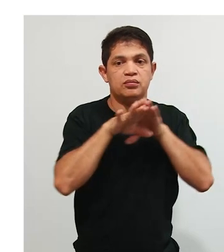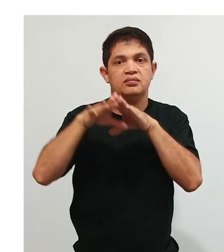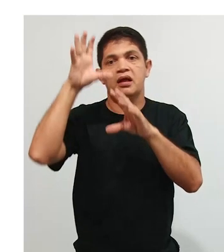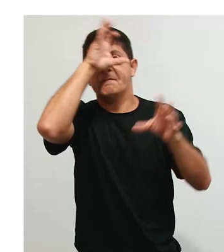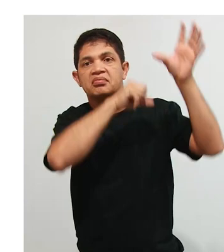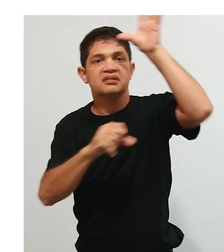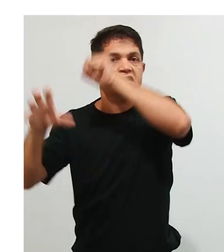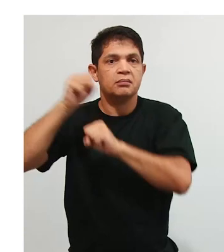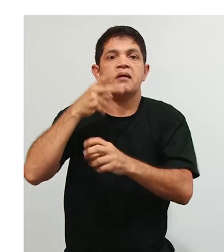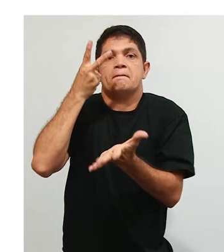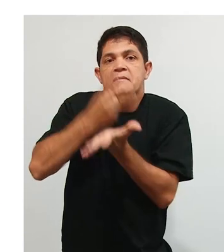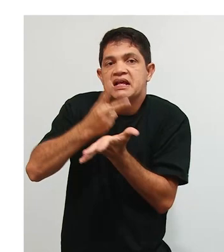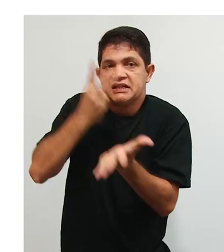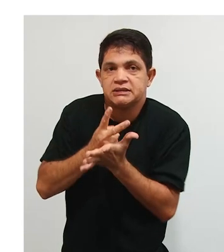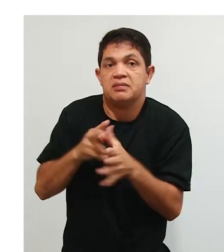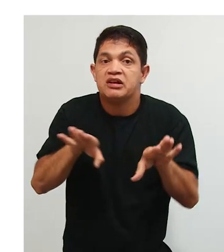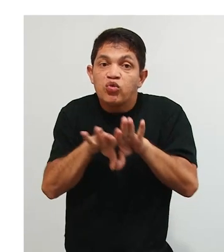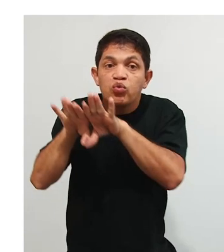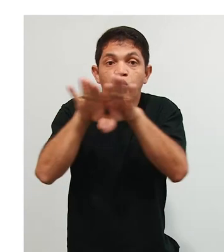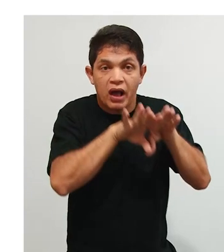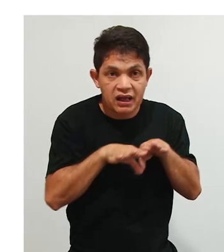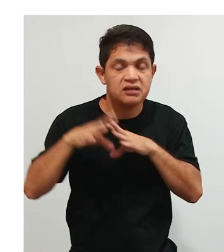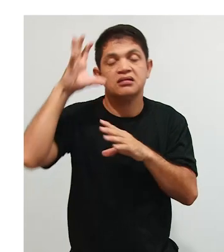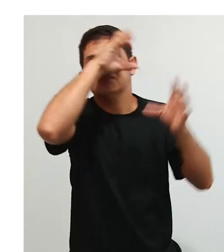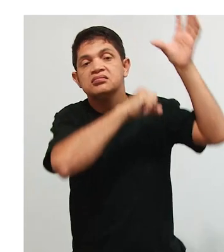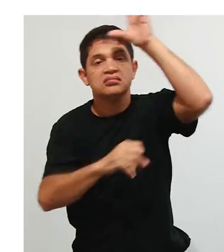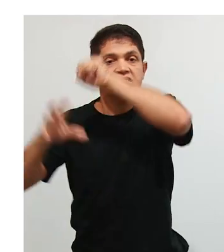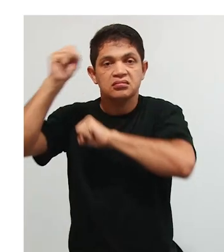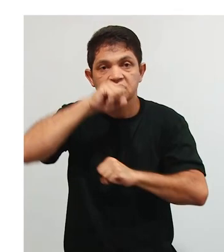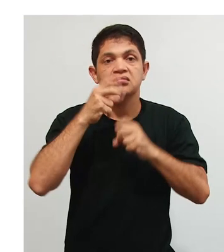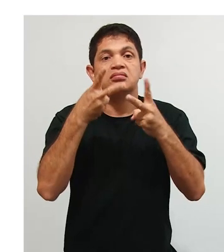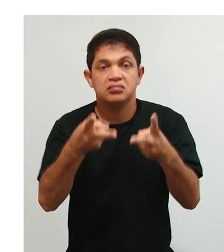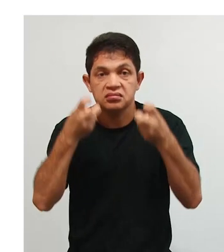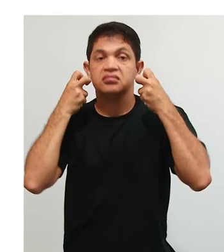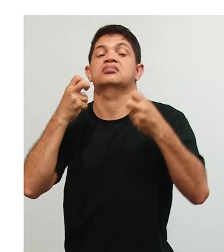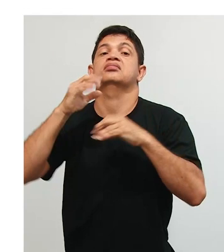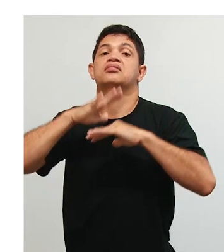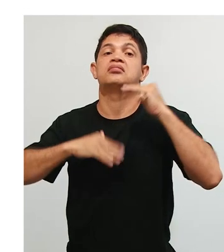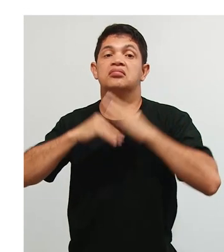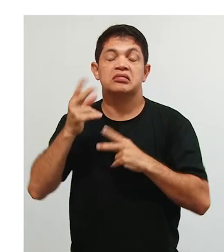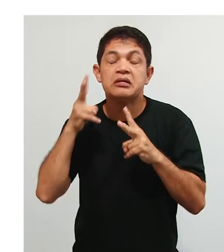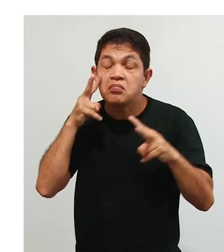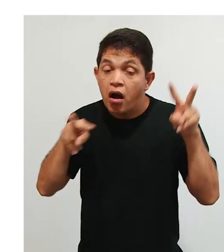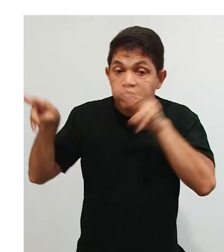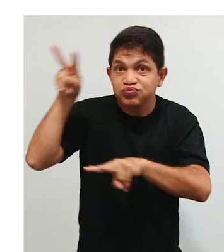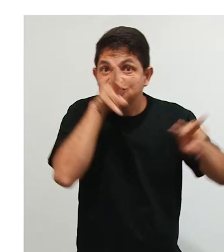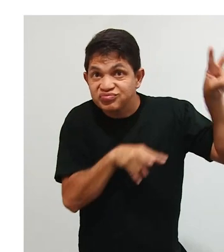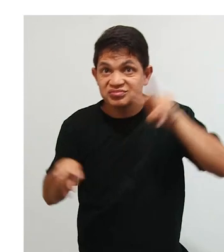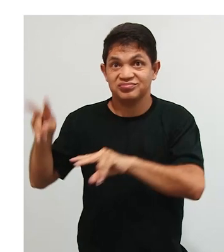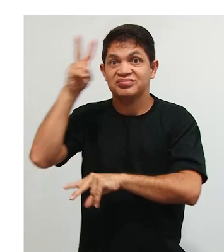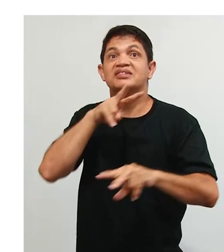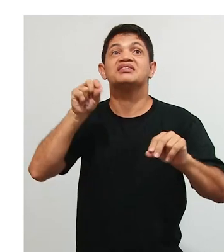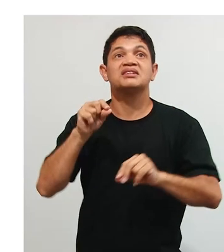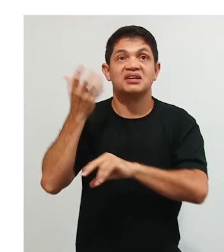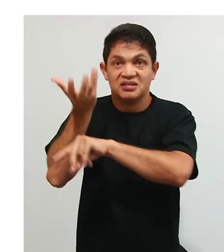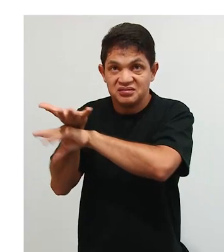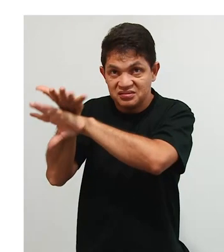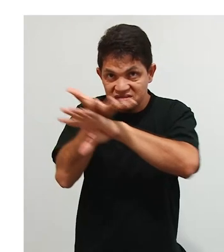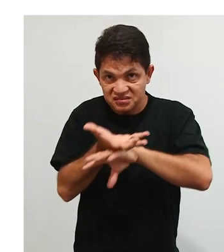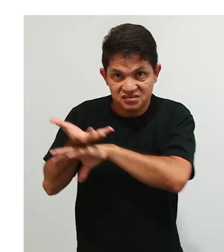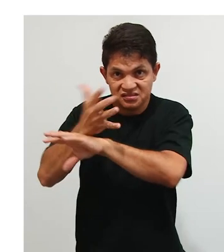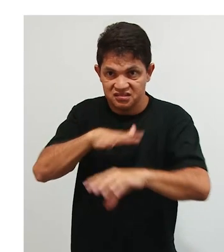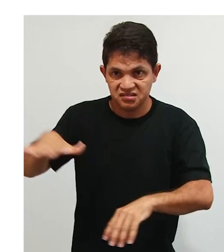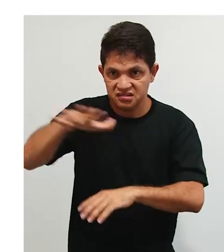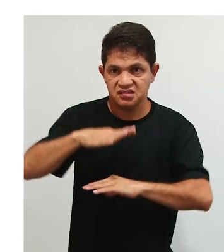Aprendessem da mesma forma. Isso. A aprendizagem, então, nessa concepção, ela tem uma visão de ambientalista. É o